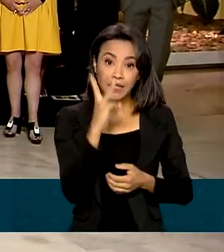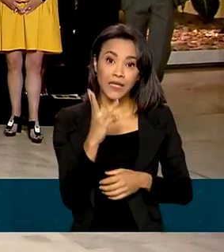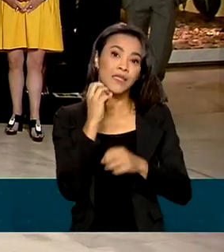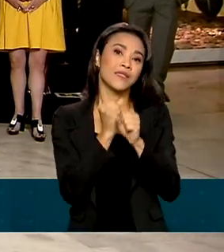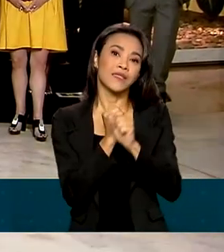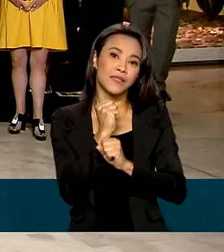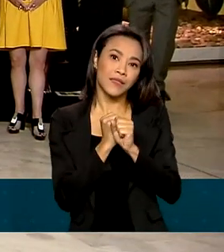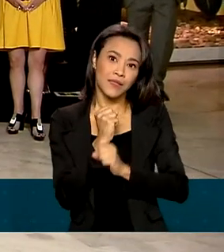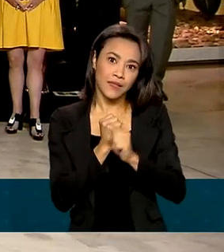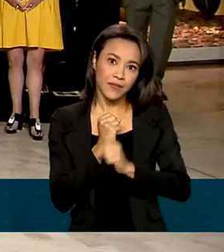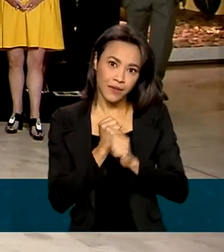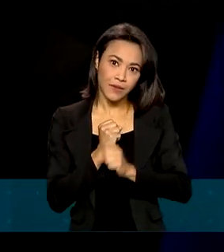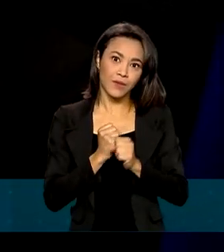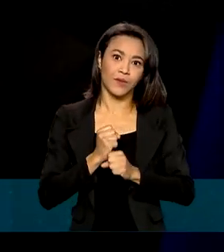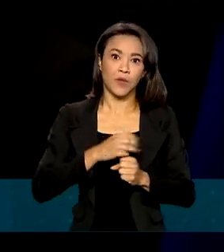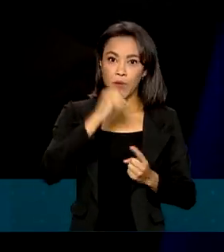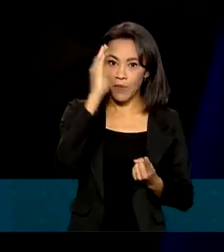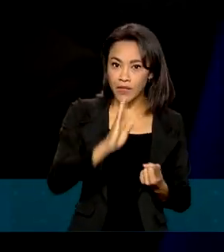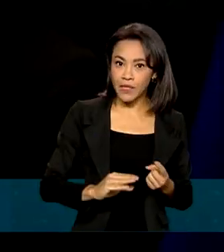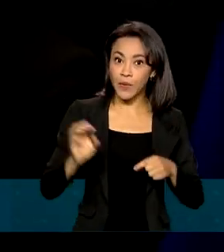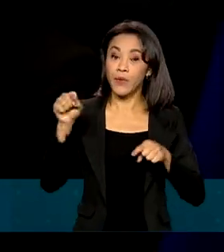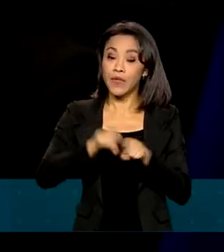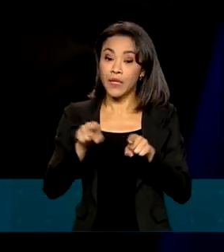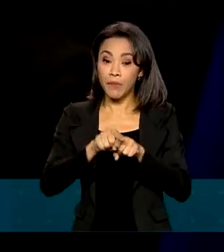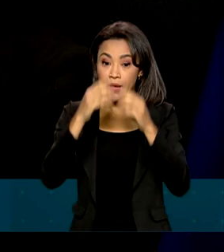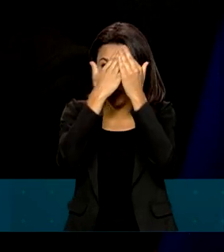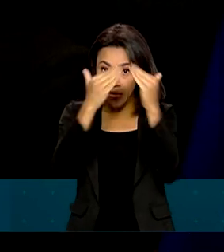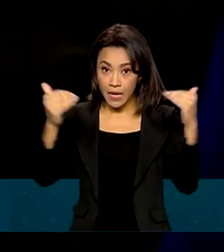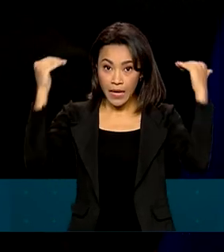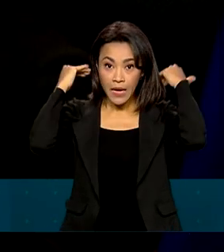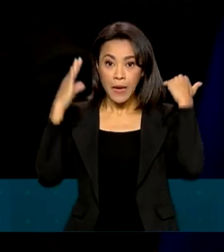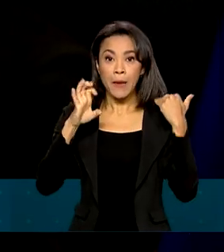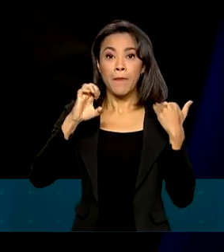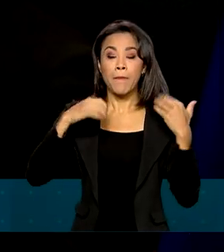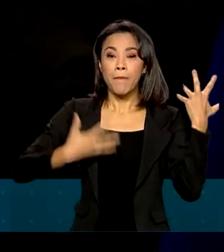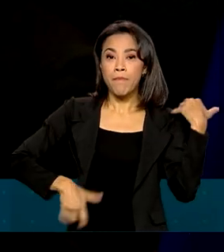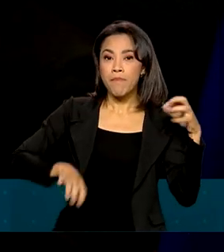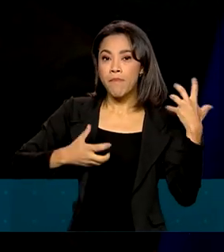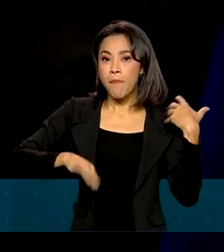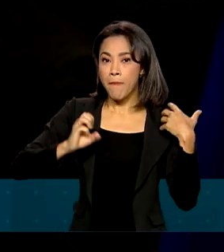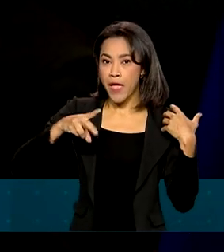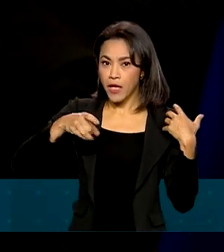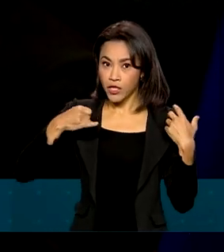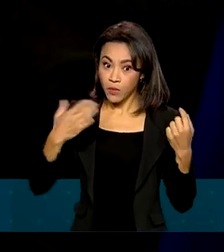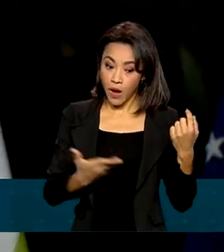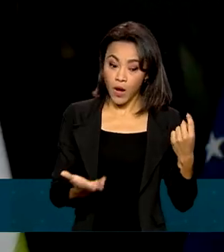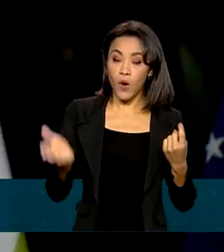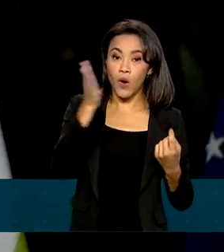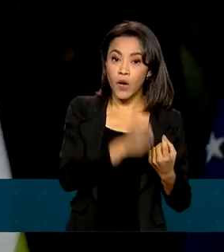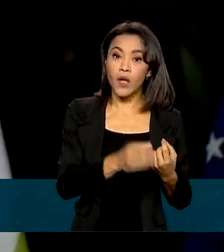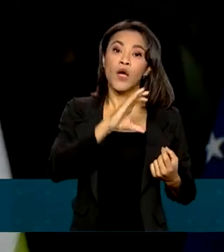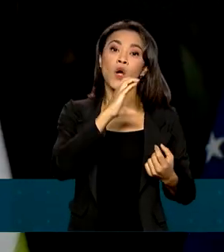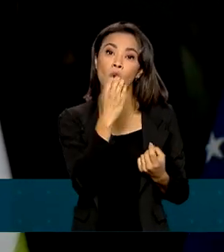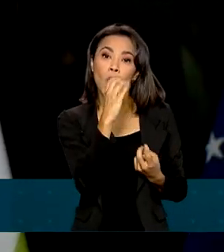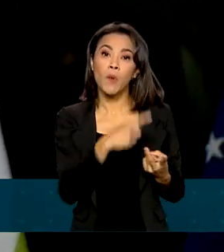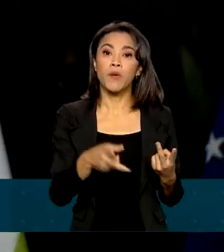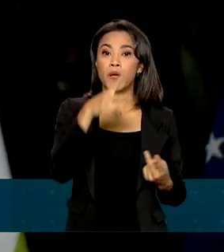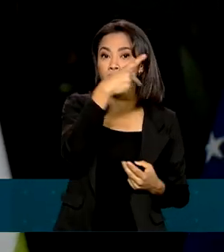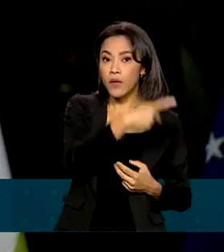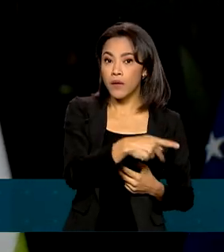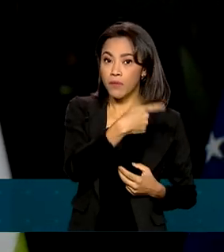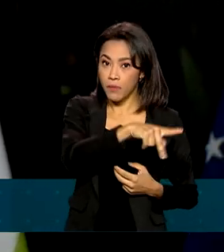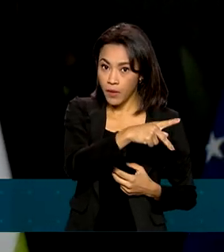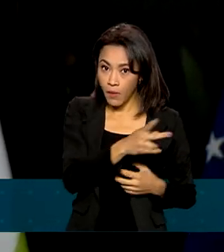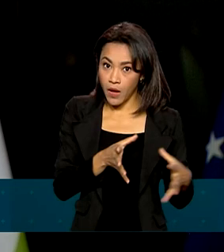-presidido pelo Brasil e México, o projeto passou a ser comandado pela Colômbia e pelo Paraguai. O secretário-geral da